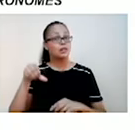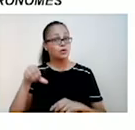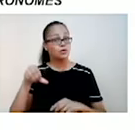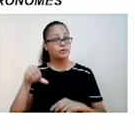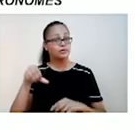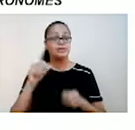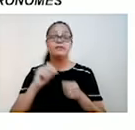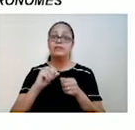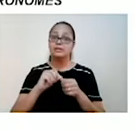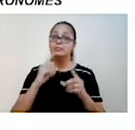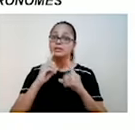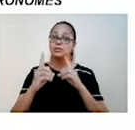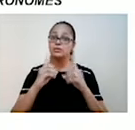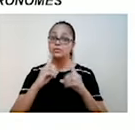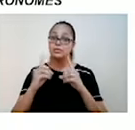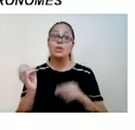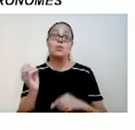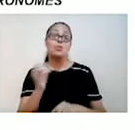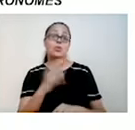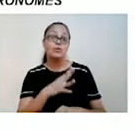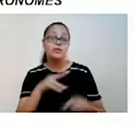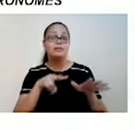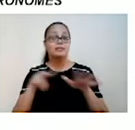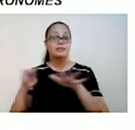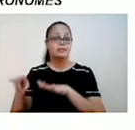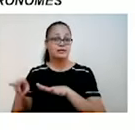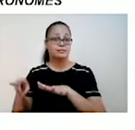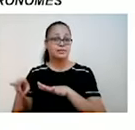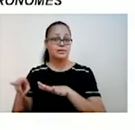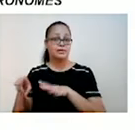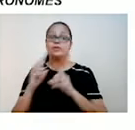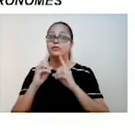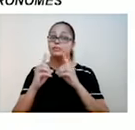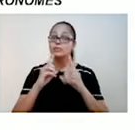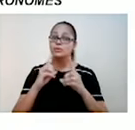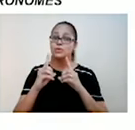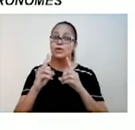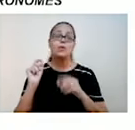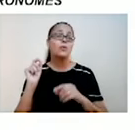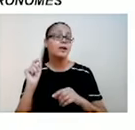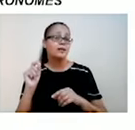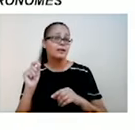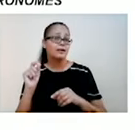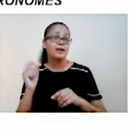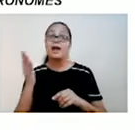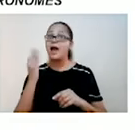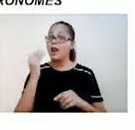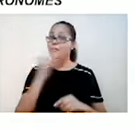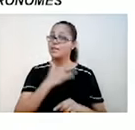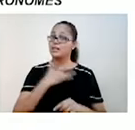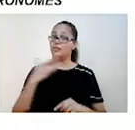vamos discutir sobre o quê? Sobre alimentação saudável e pronomes reflexivos.